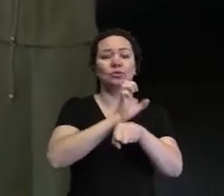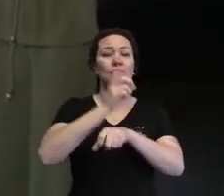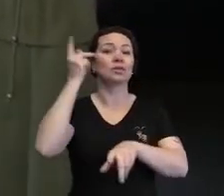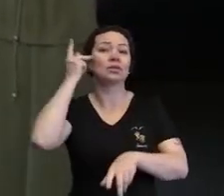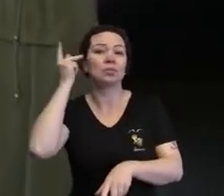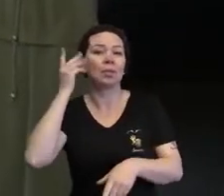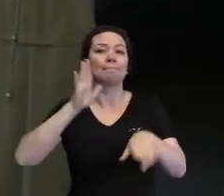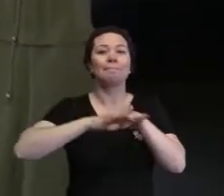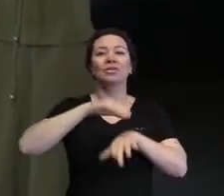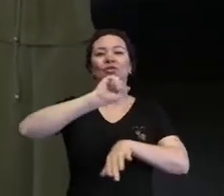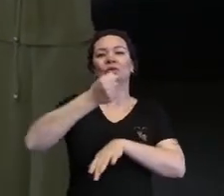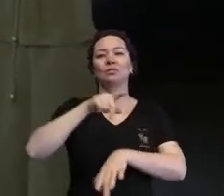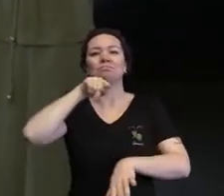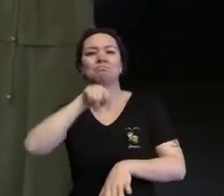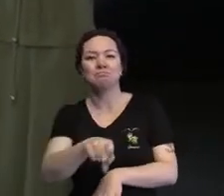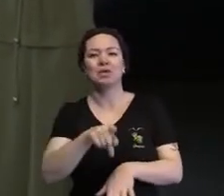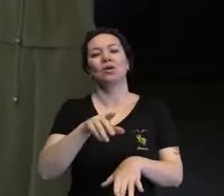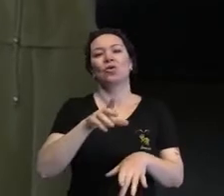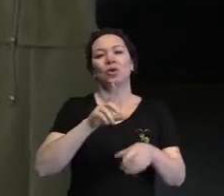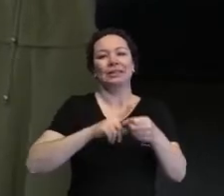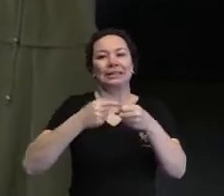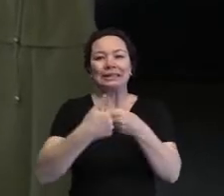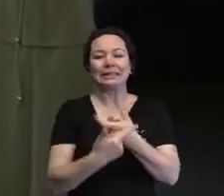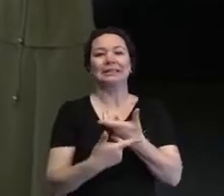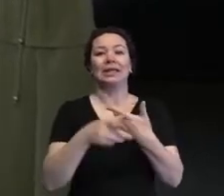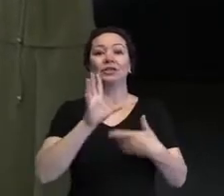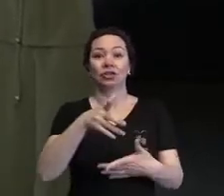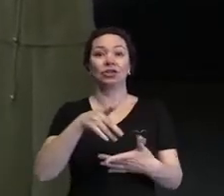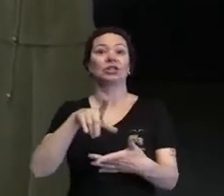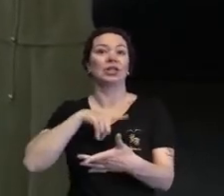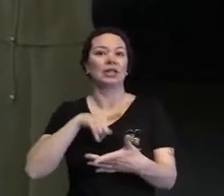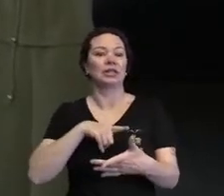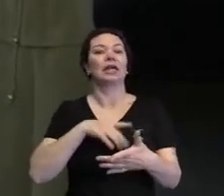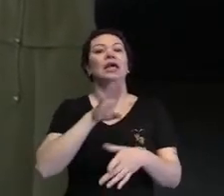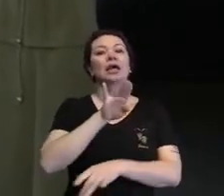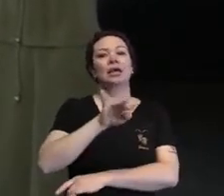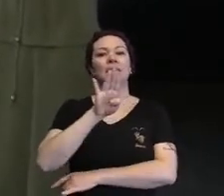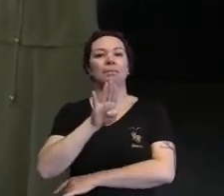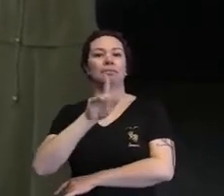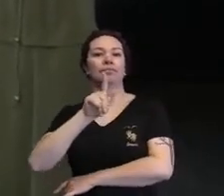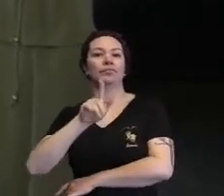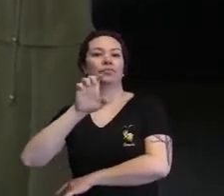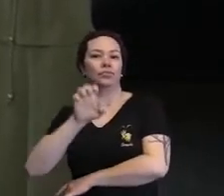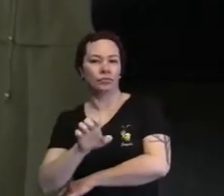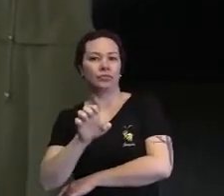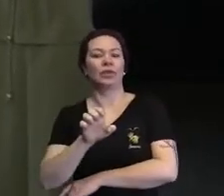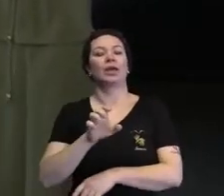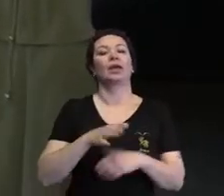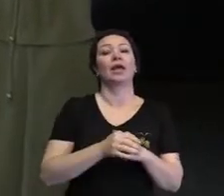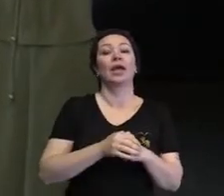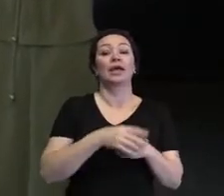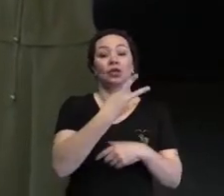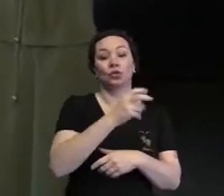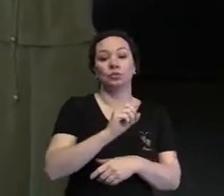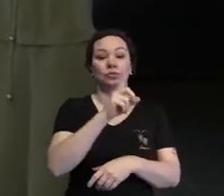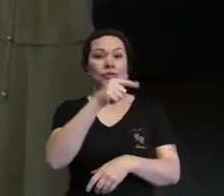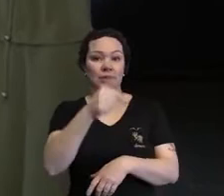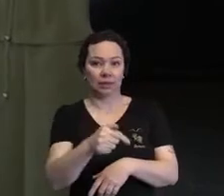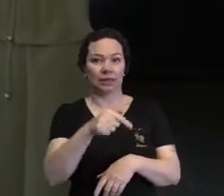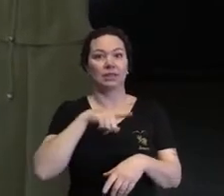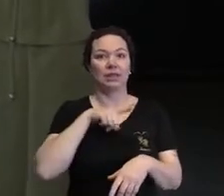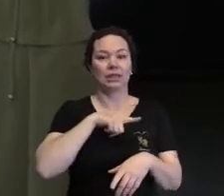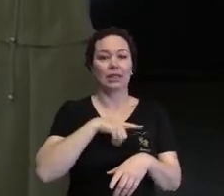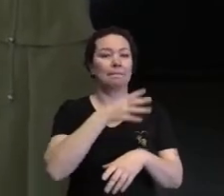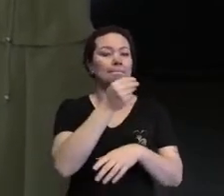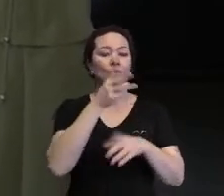município. E esses são os dados já com a revisão de 2017 do IBGE. E, dentre esses 6,7% de